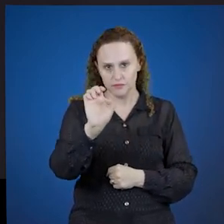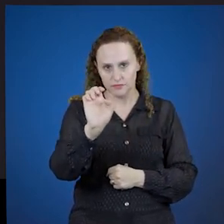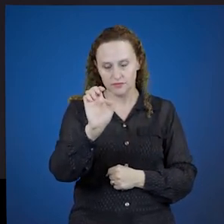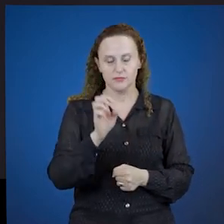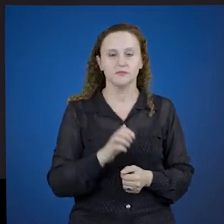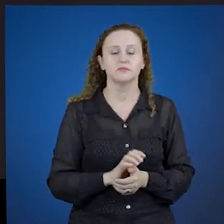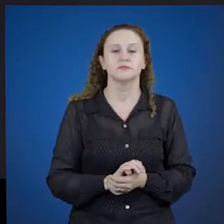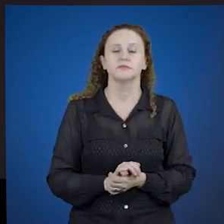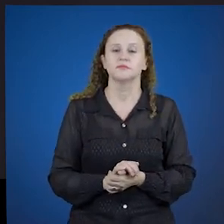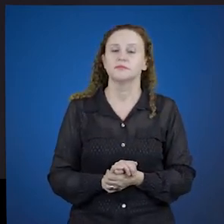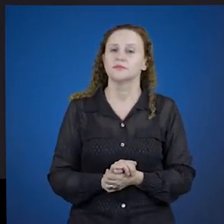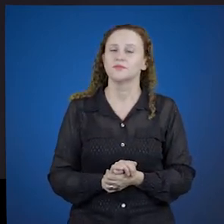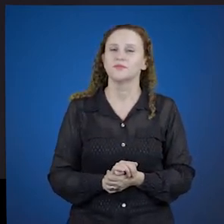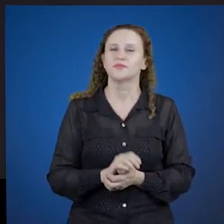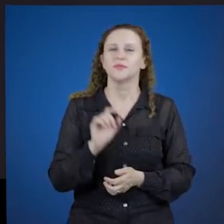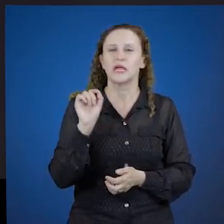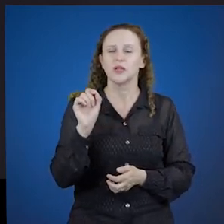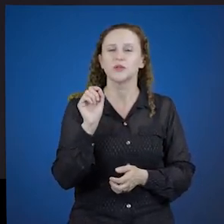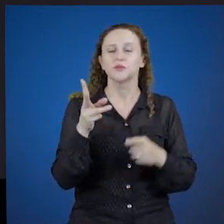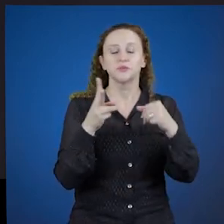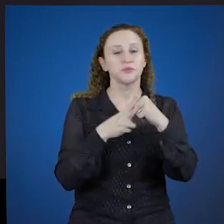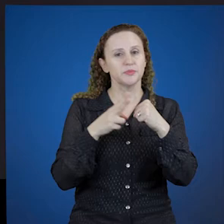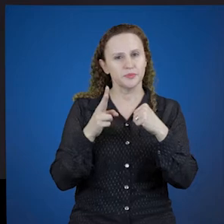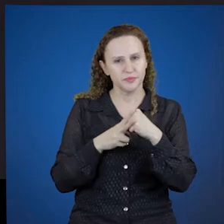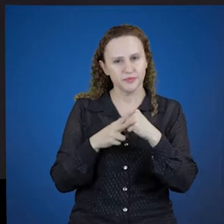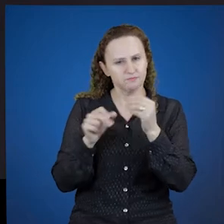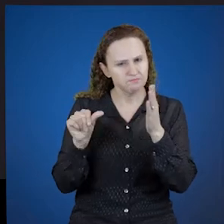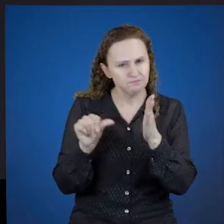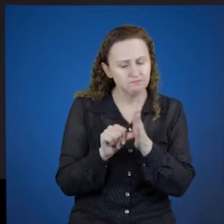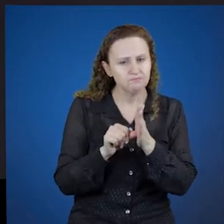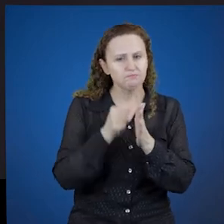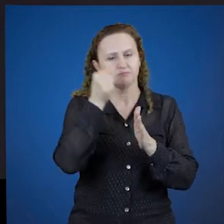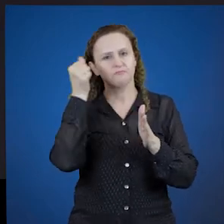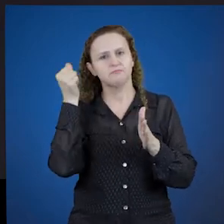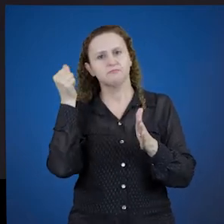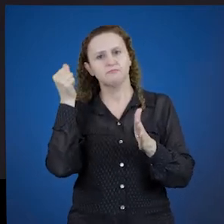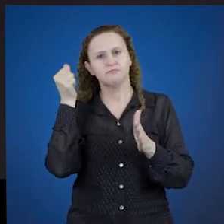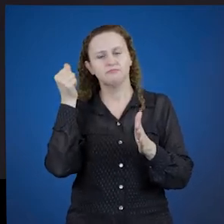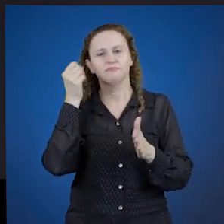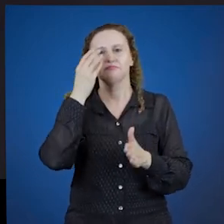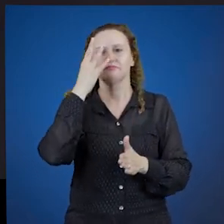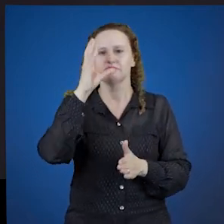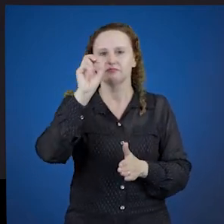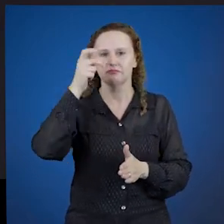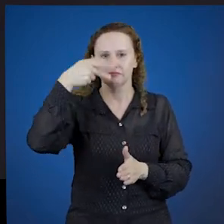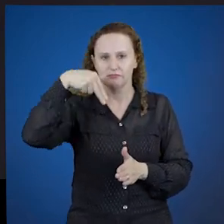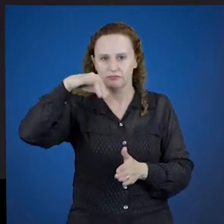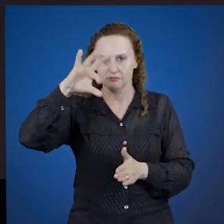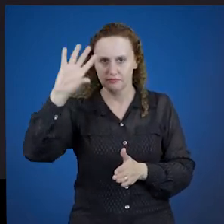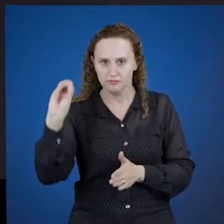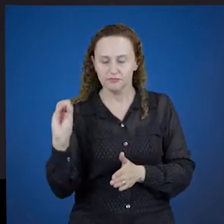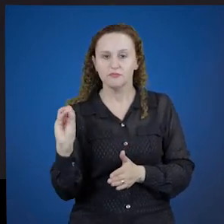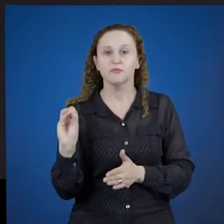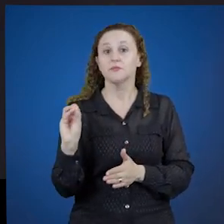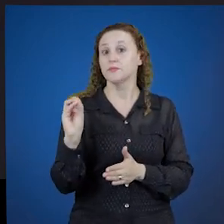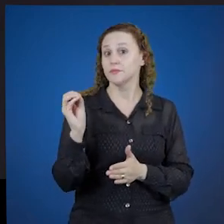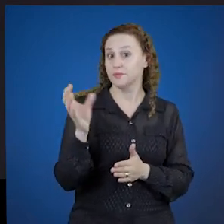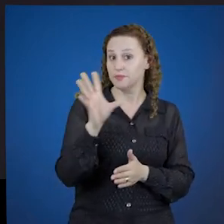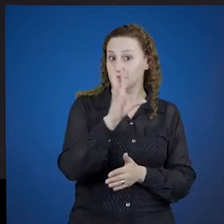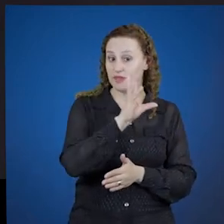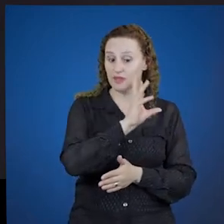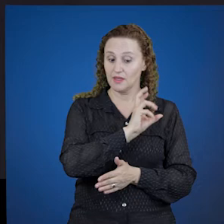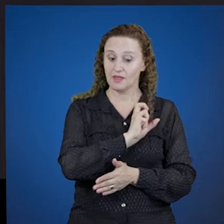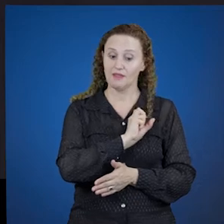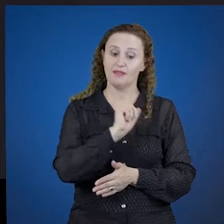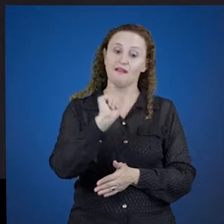são os verbos de primeira conjugação. Então, você